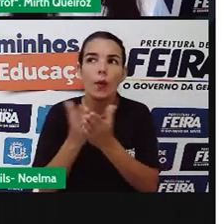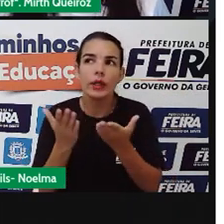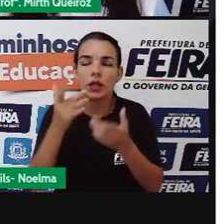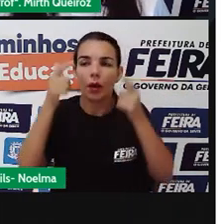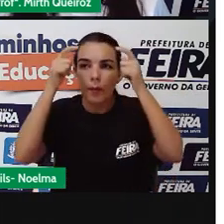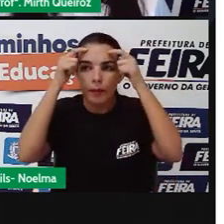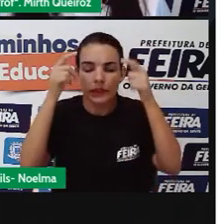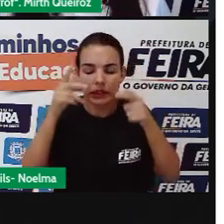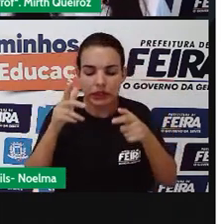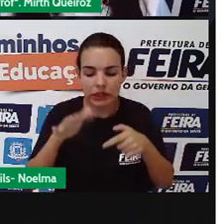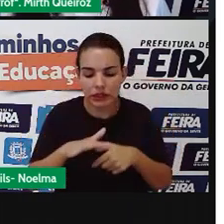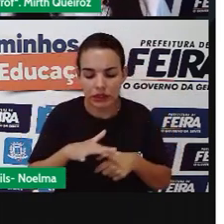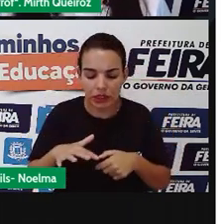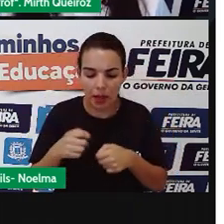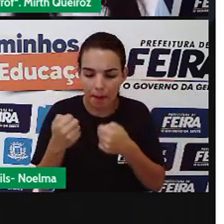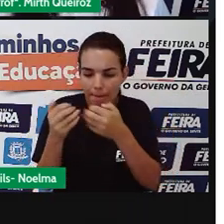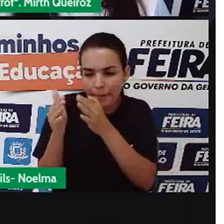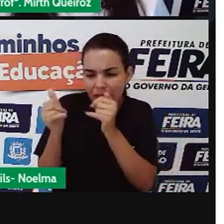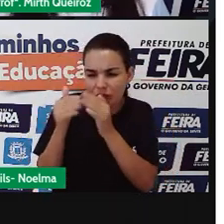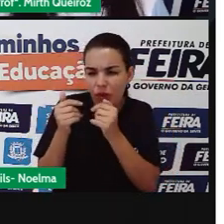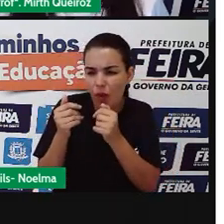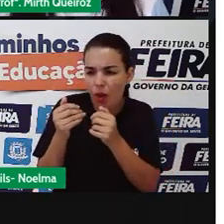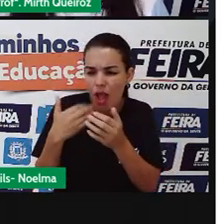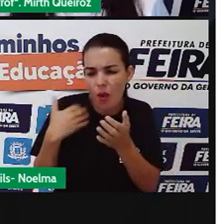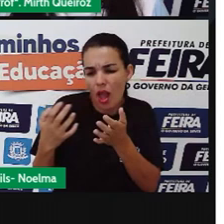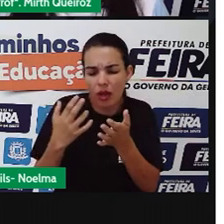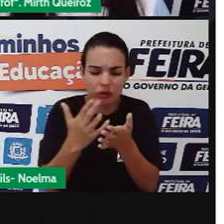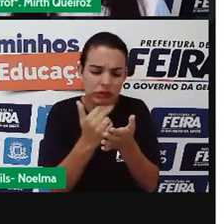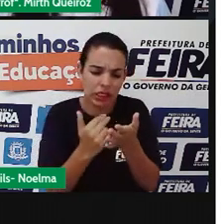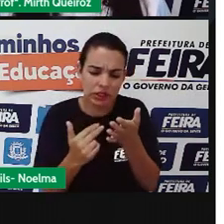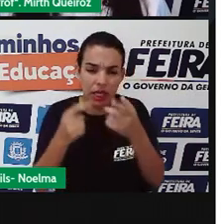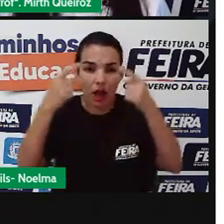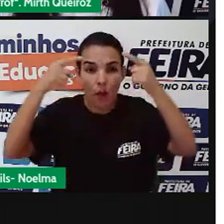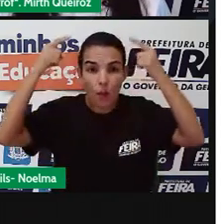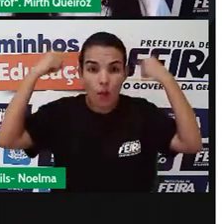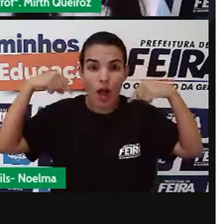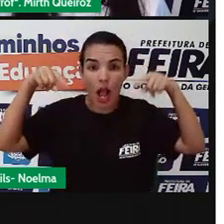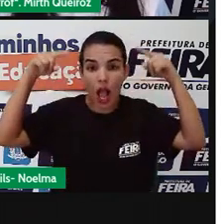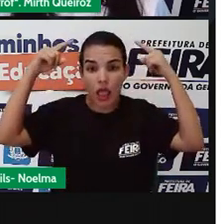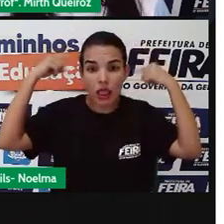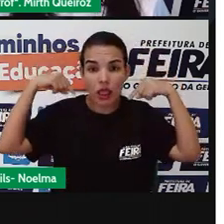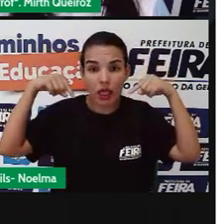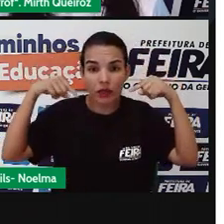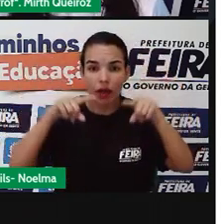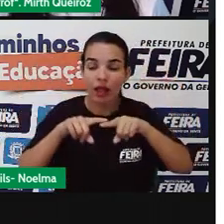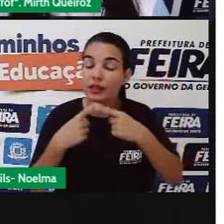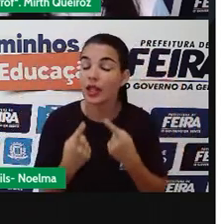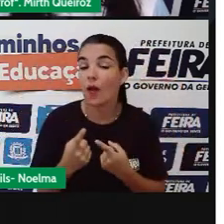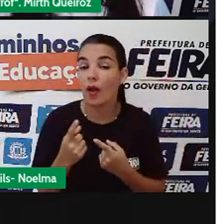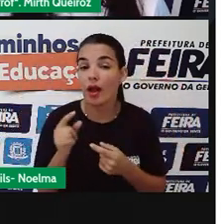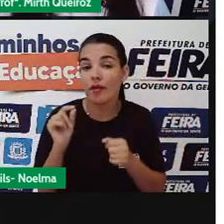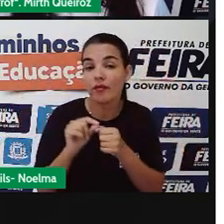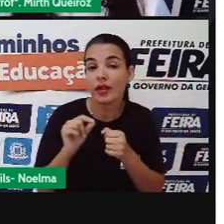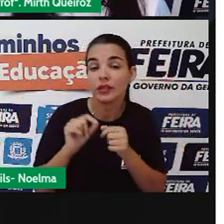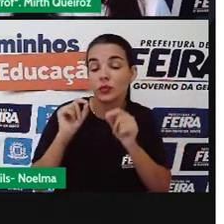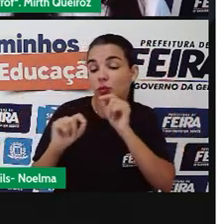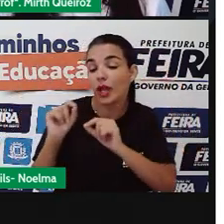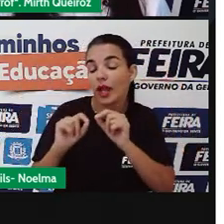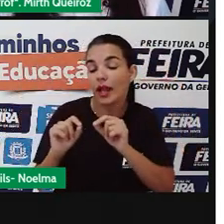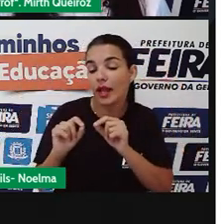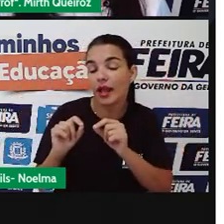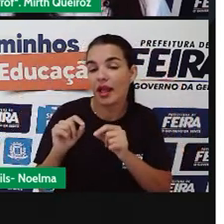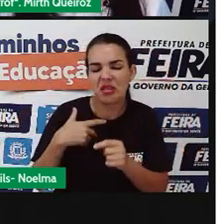carneiro, não ficou perfeito com o resultado. Assim, o piloto desenhou uma caixa afirmando